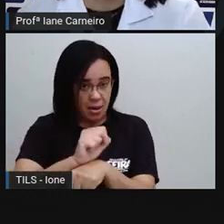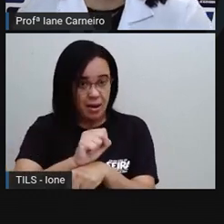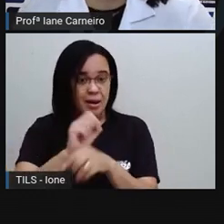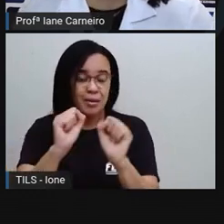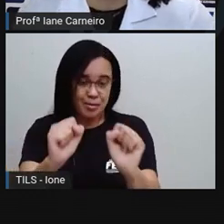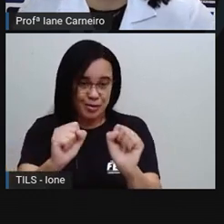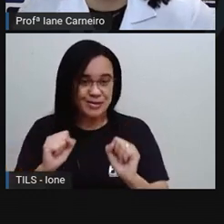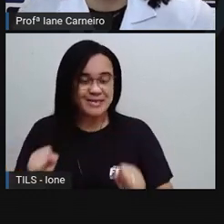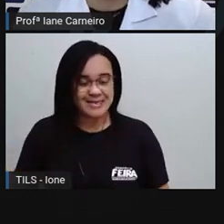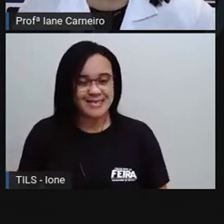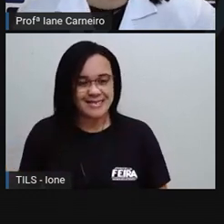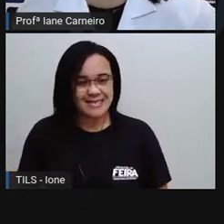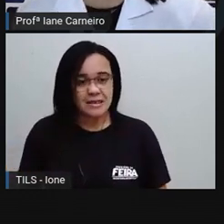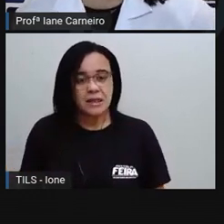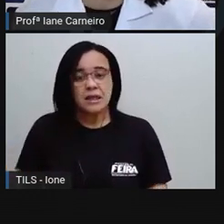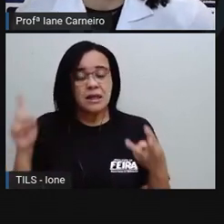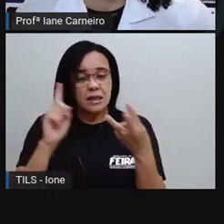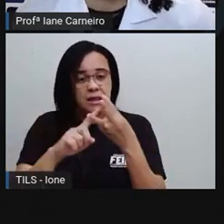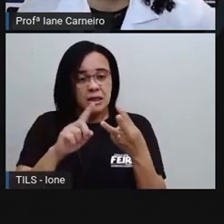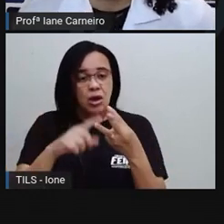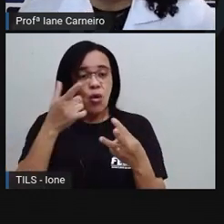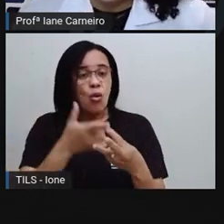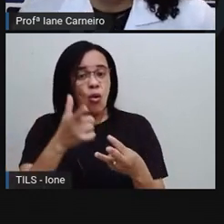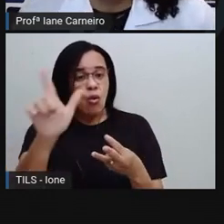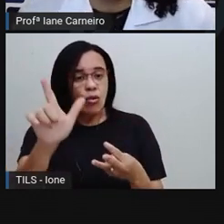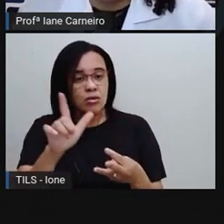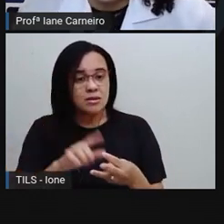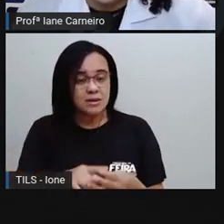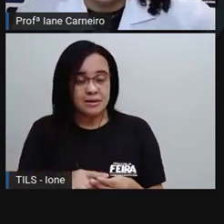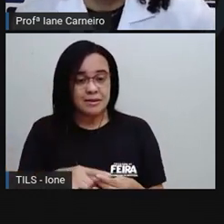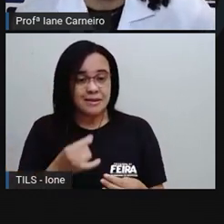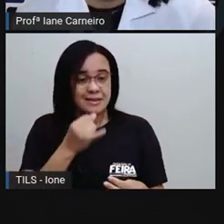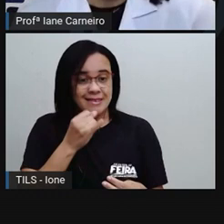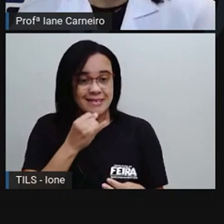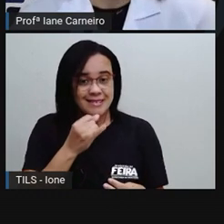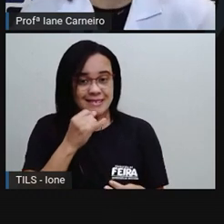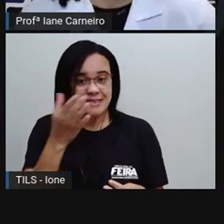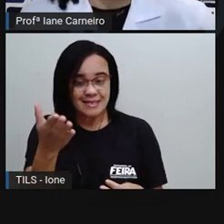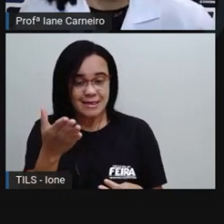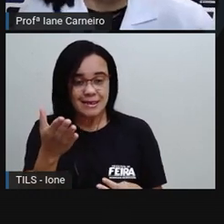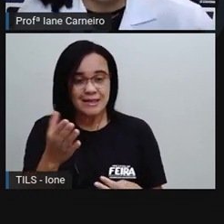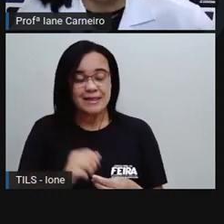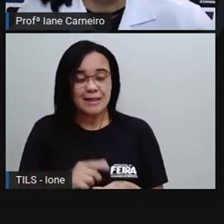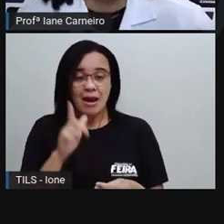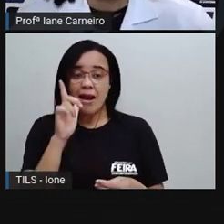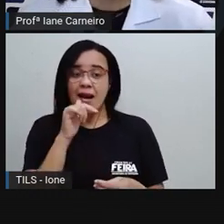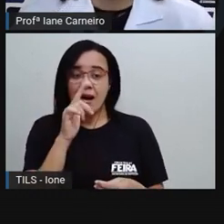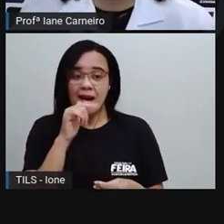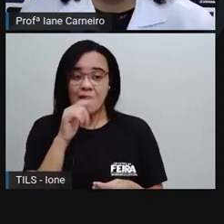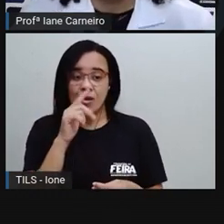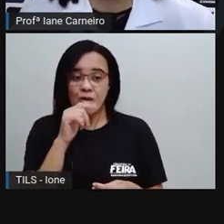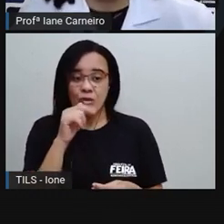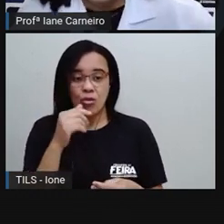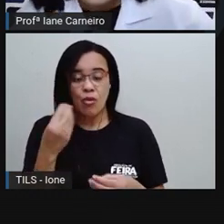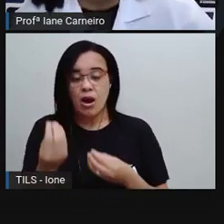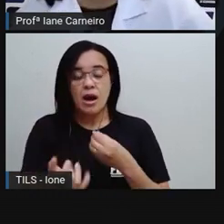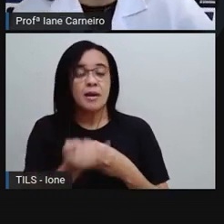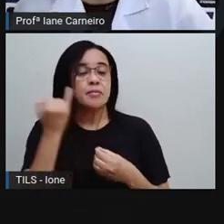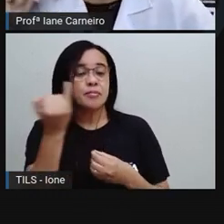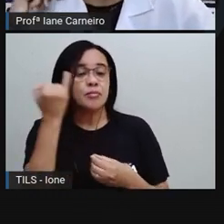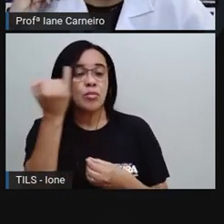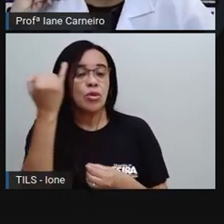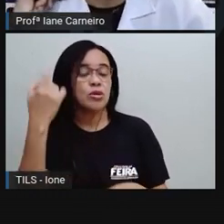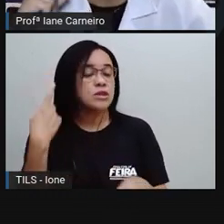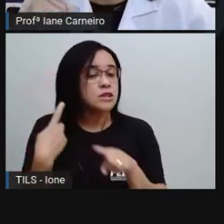Outra função, ó, que o benefício da água, de beber água, traz para o nosso corpo. Protege o coração,